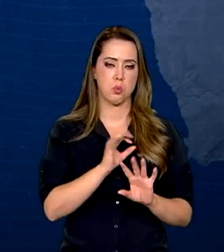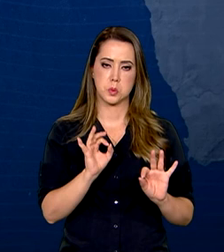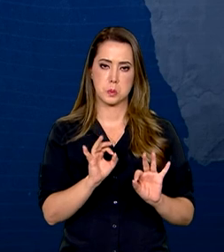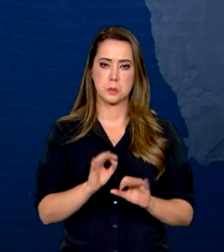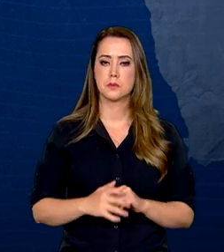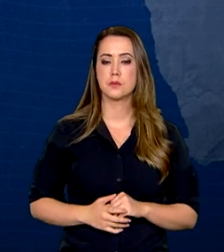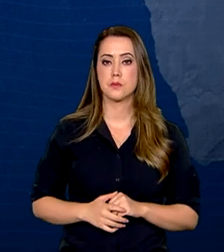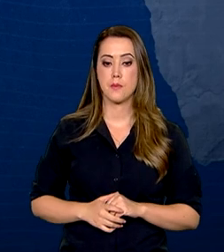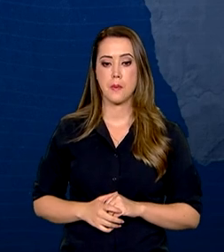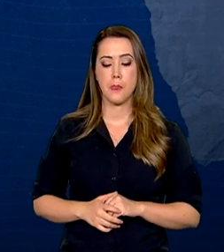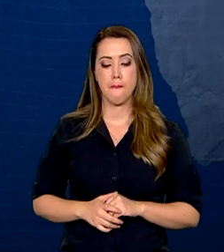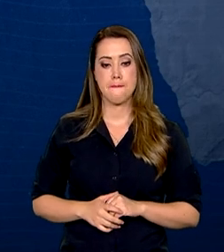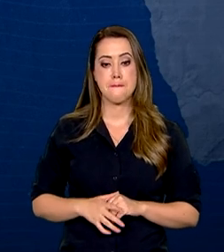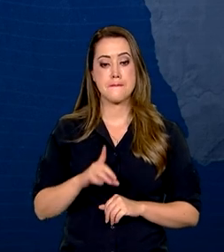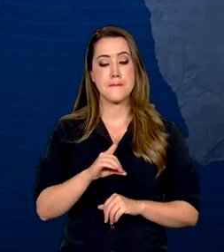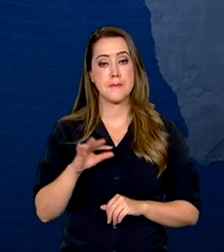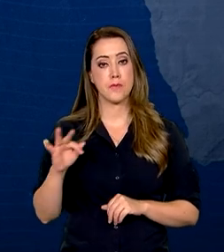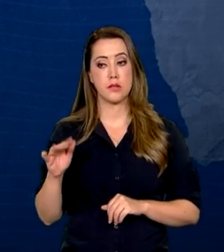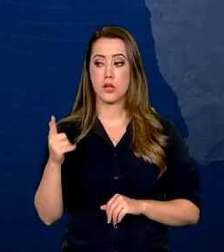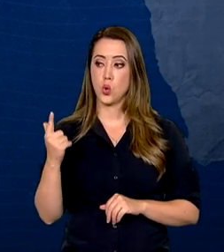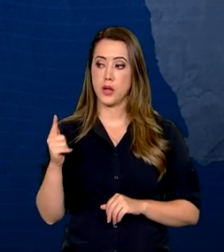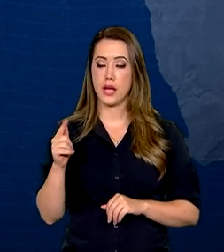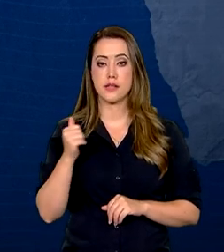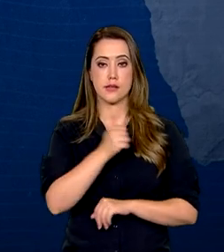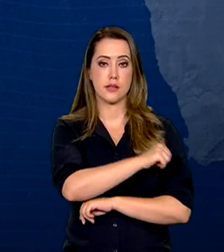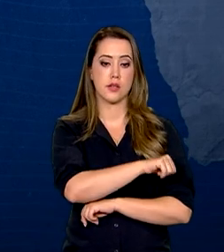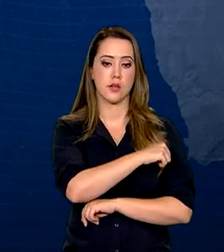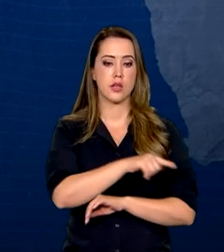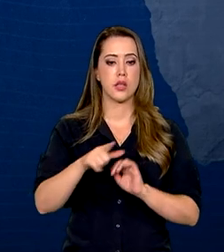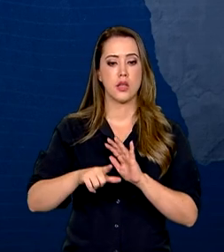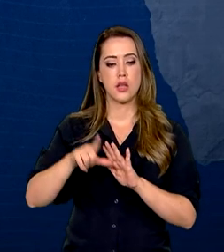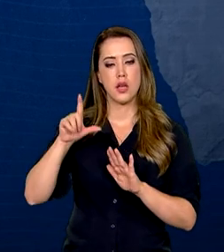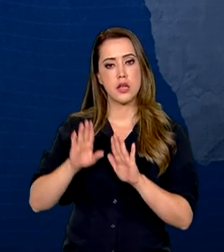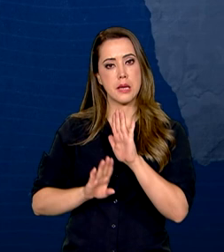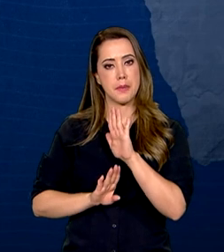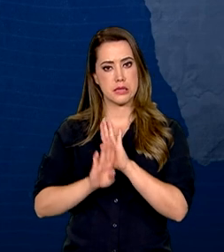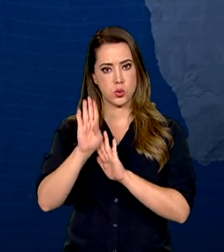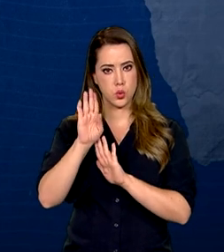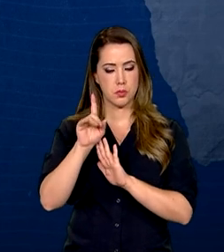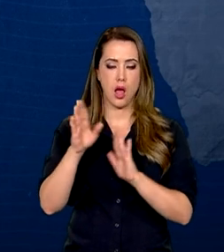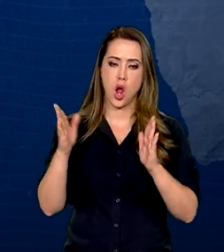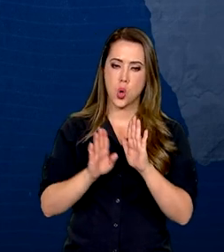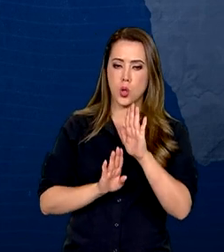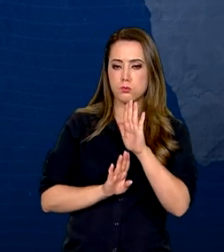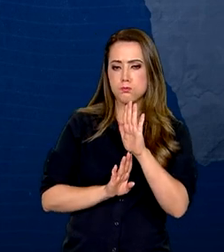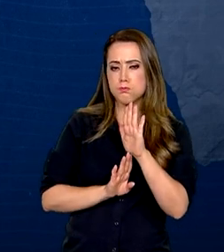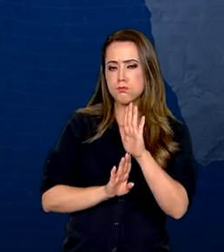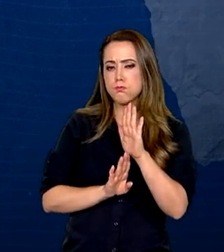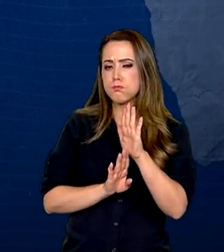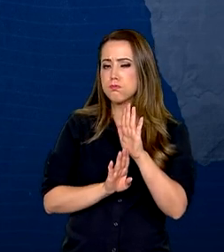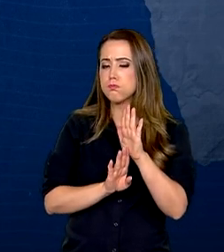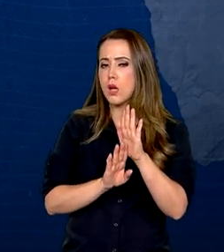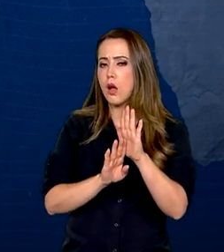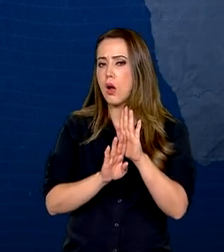identificados. Distrito Federal, Goiás e Rio de Janeiro, que tinham apresentado alerta de crescimento, demonstraram